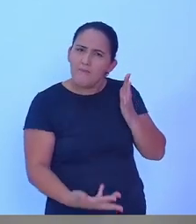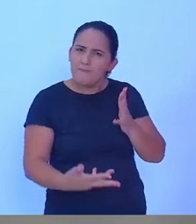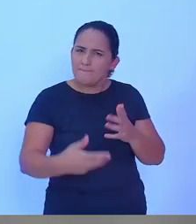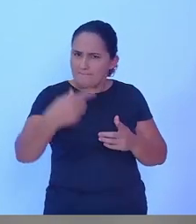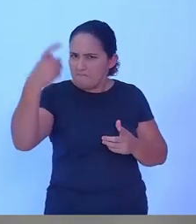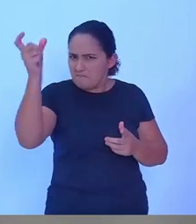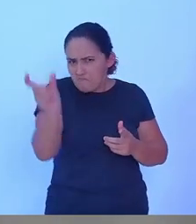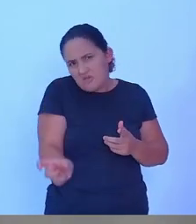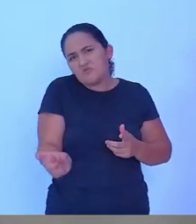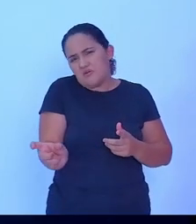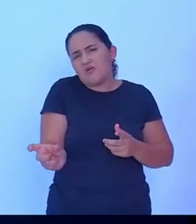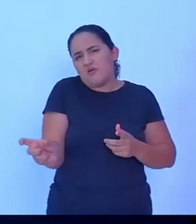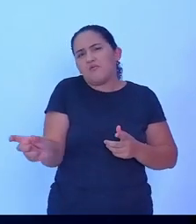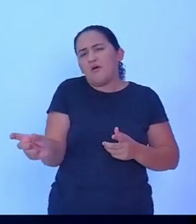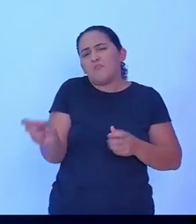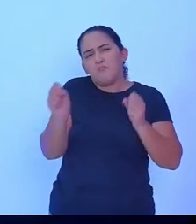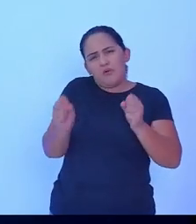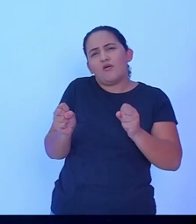para cá.